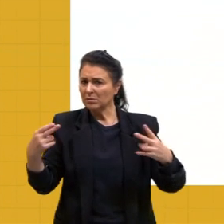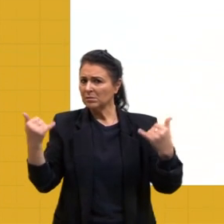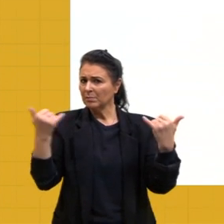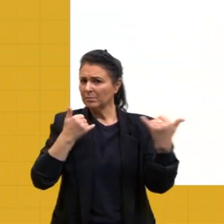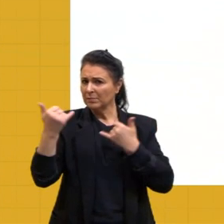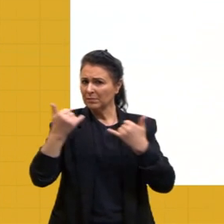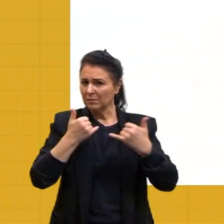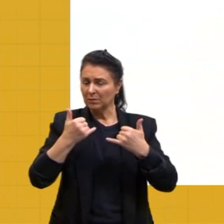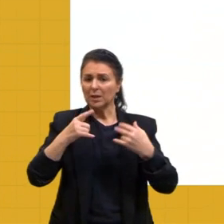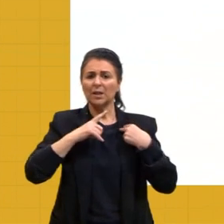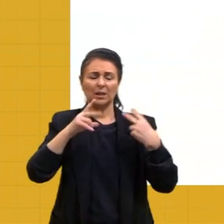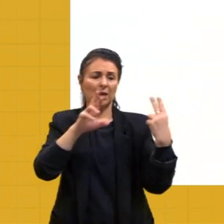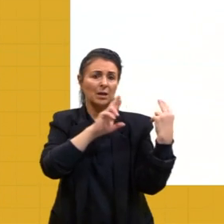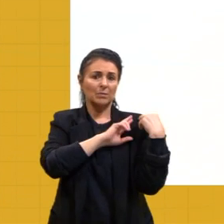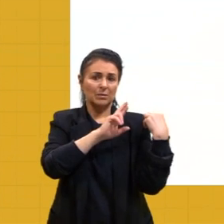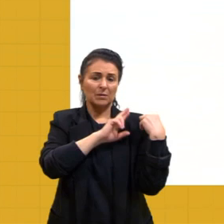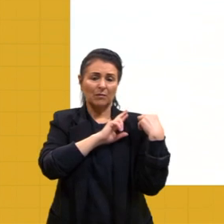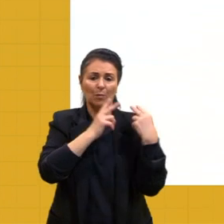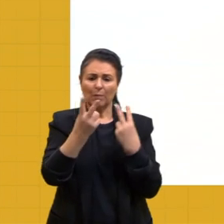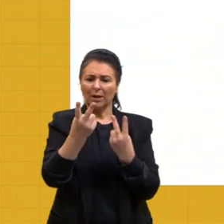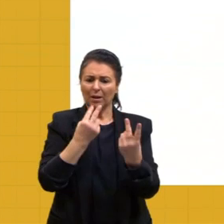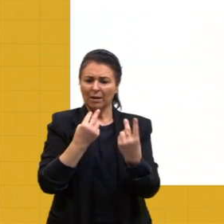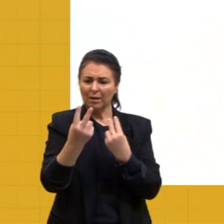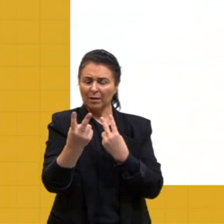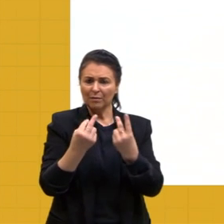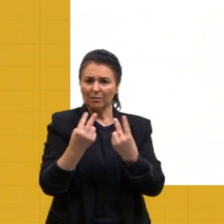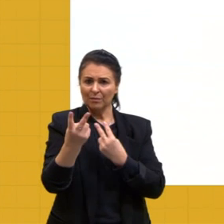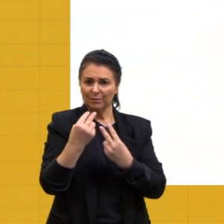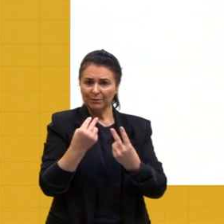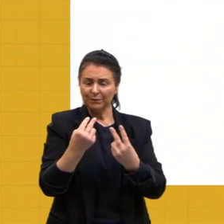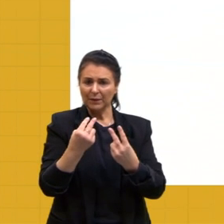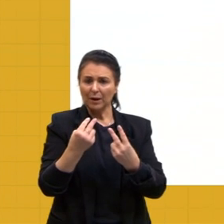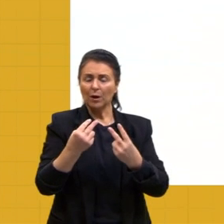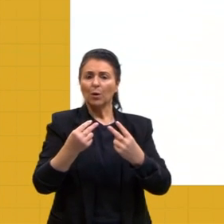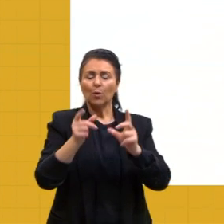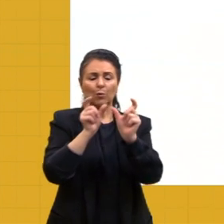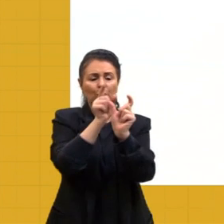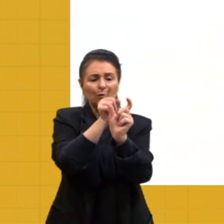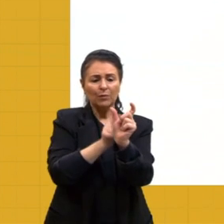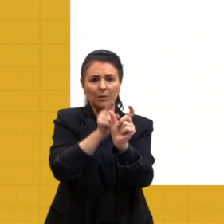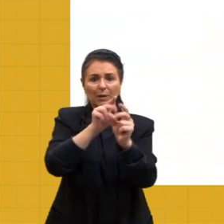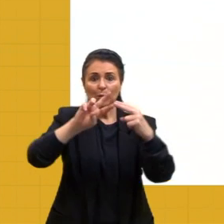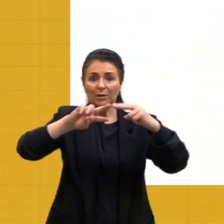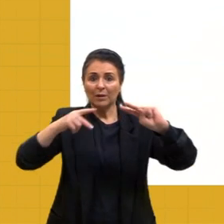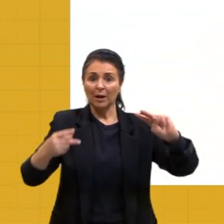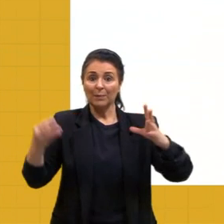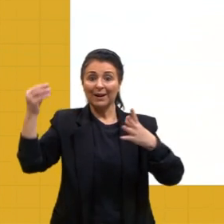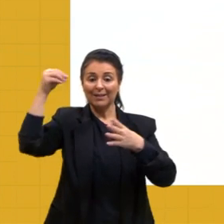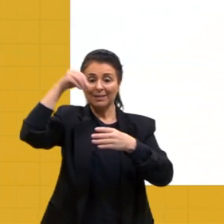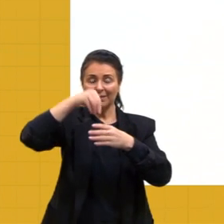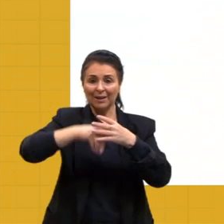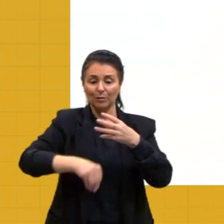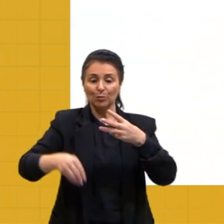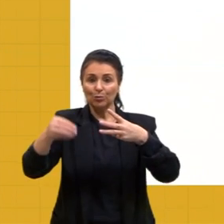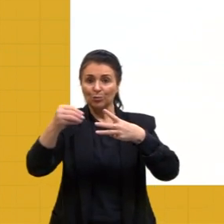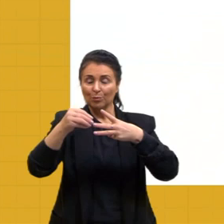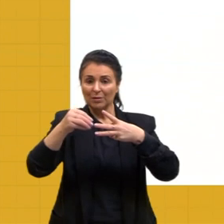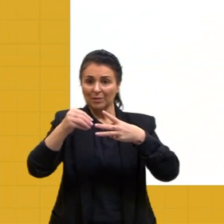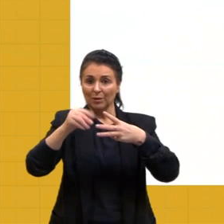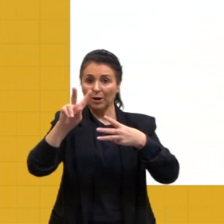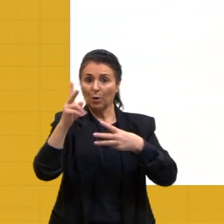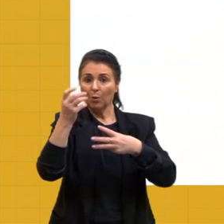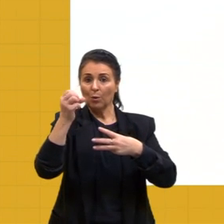responsáveis por transportar o fragmento de DNA para dentro de uma célula hospedeira.